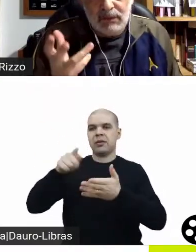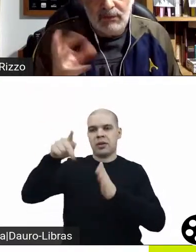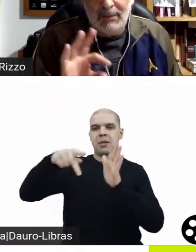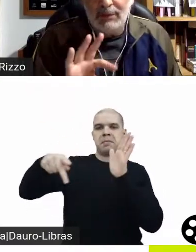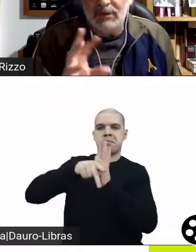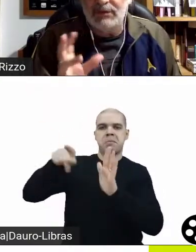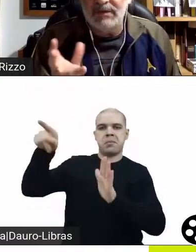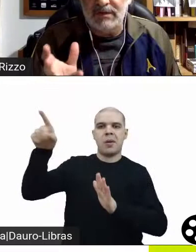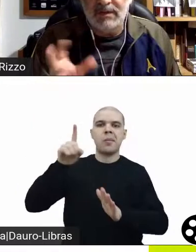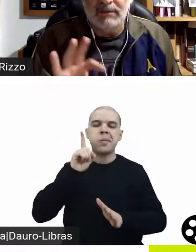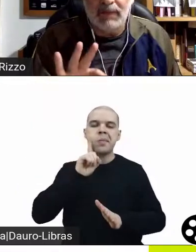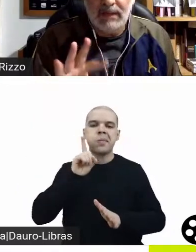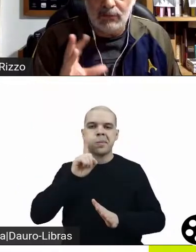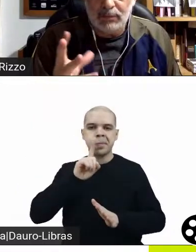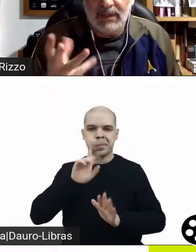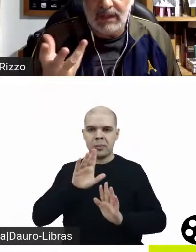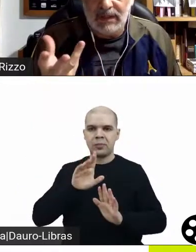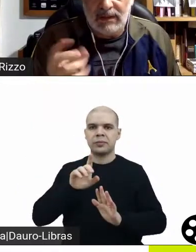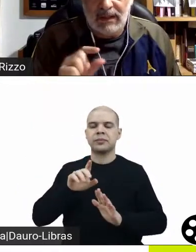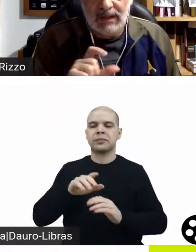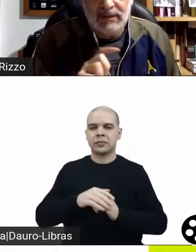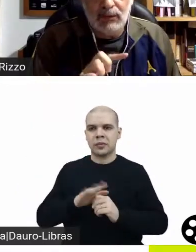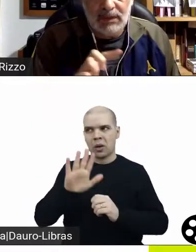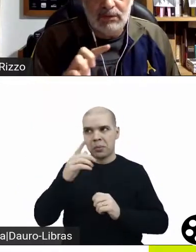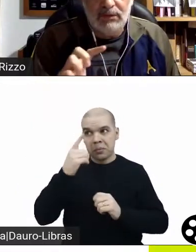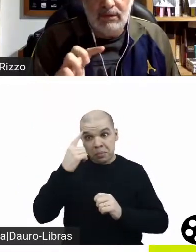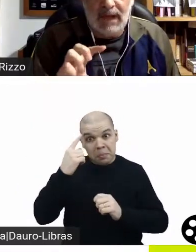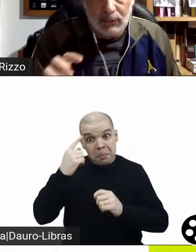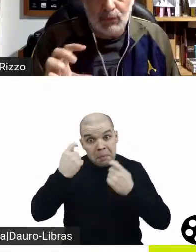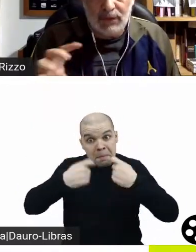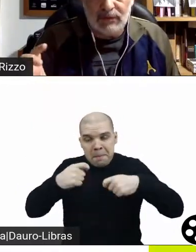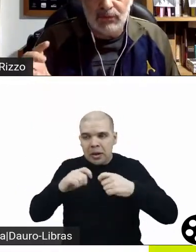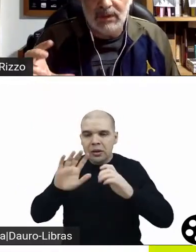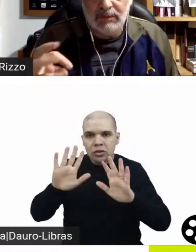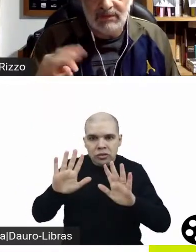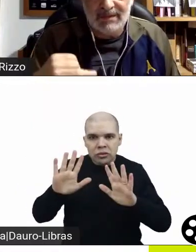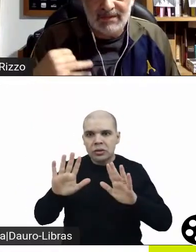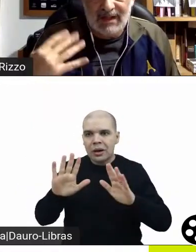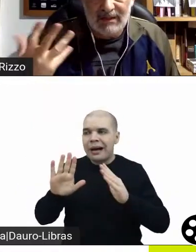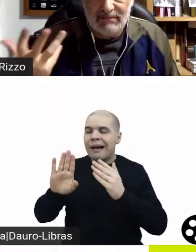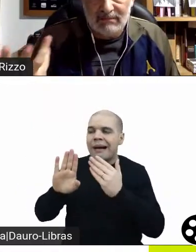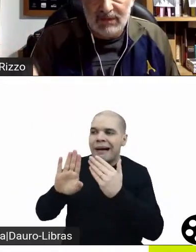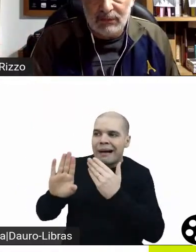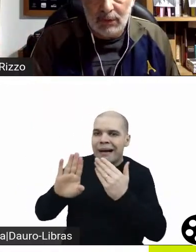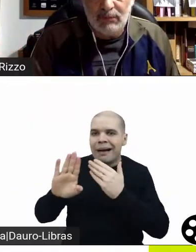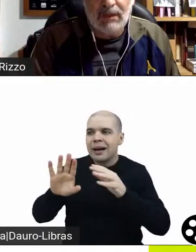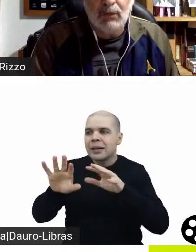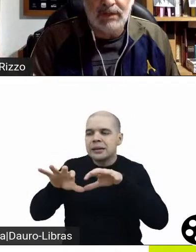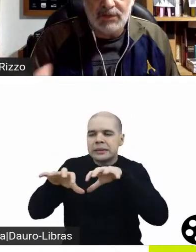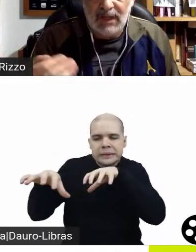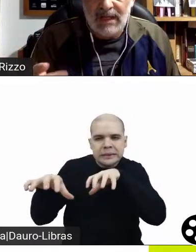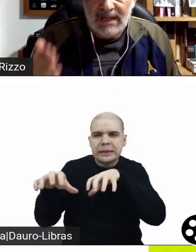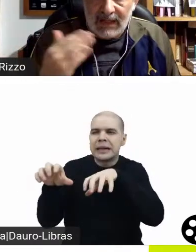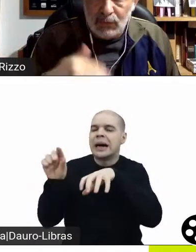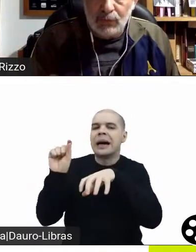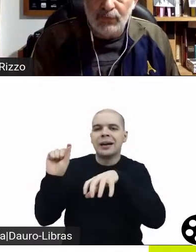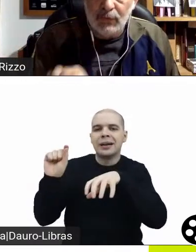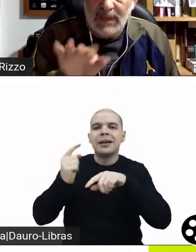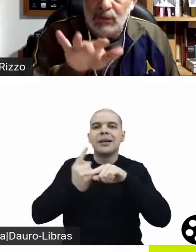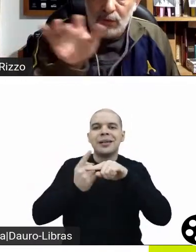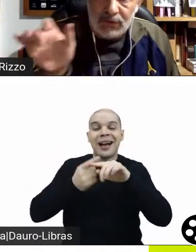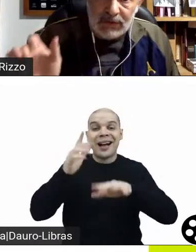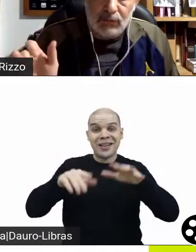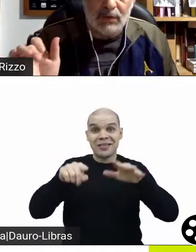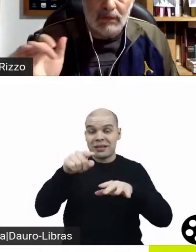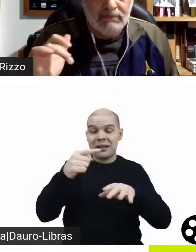dizer, eu sempre gosto de fazer esses reparos, porque a teoria da autoria no cinema às vezes ela se torna um cacuete, e aí todo